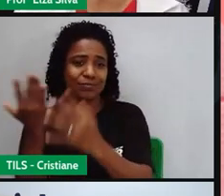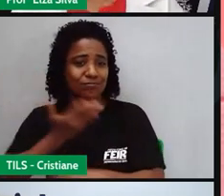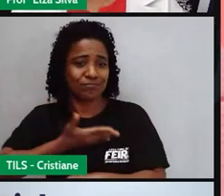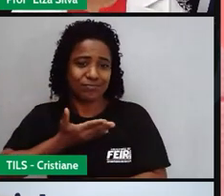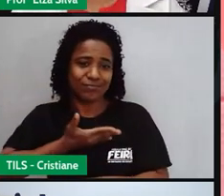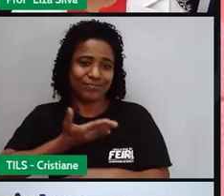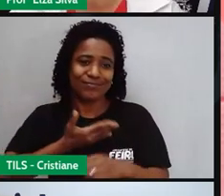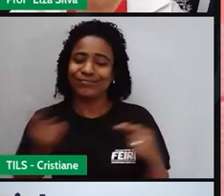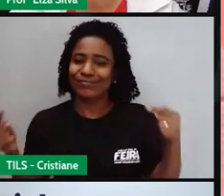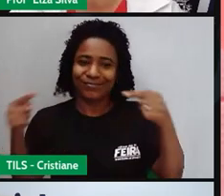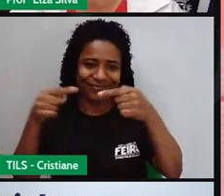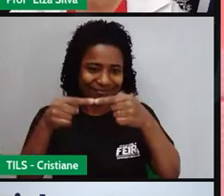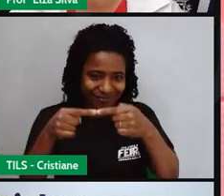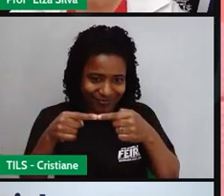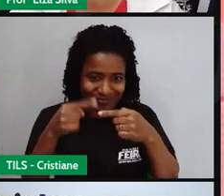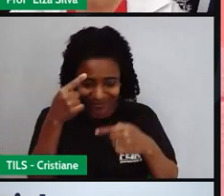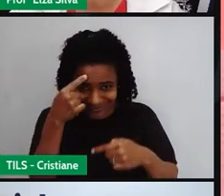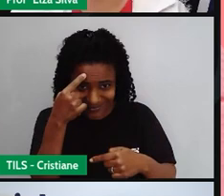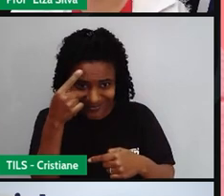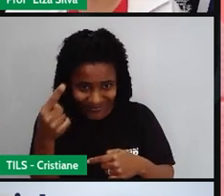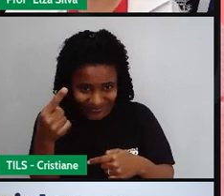Gostou, Tietchan Andréia, da dica?